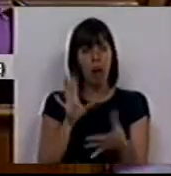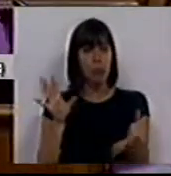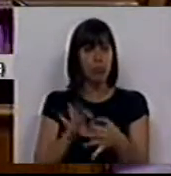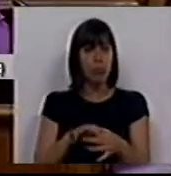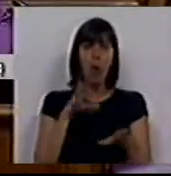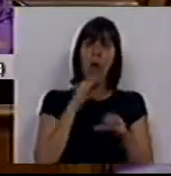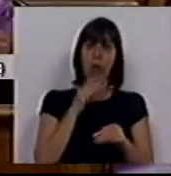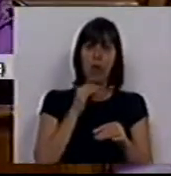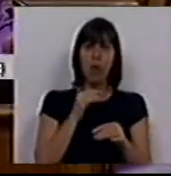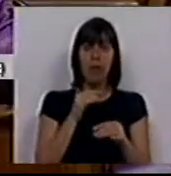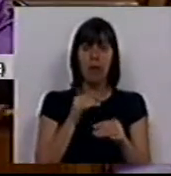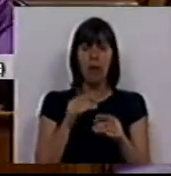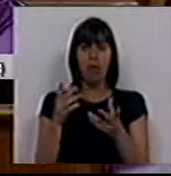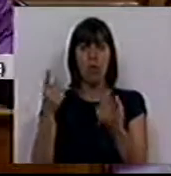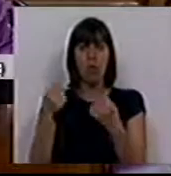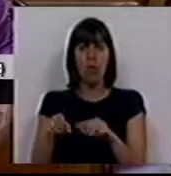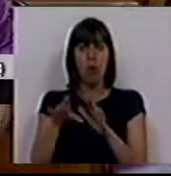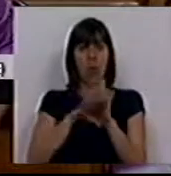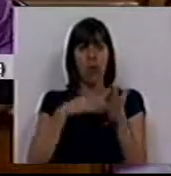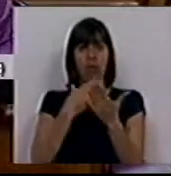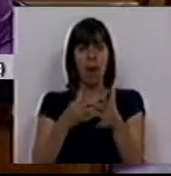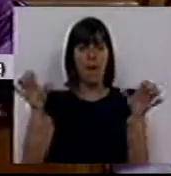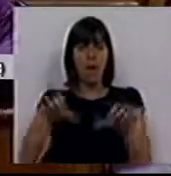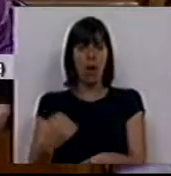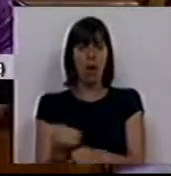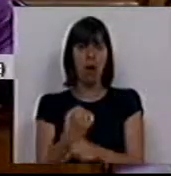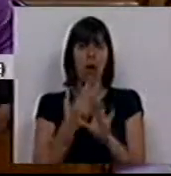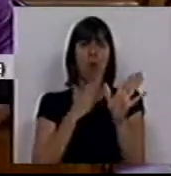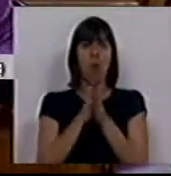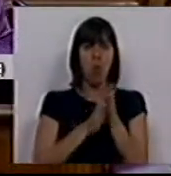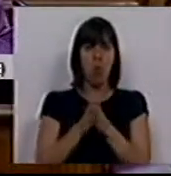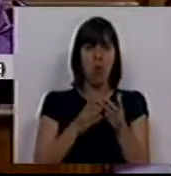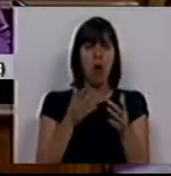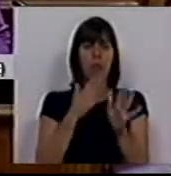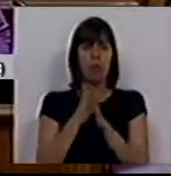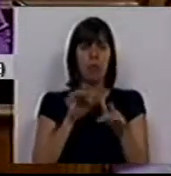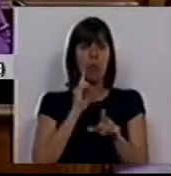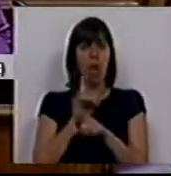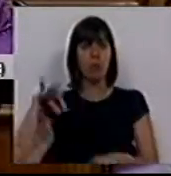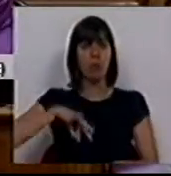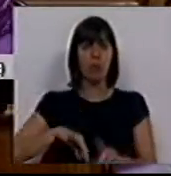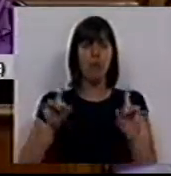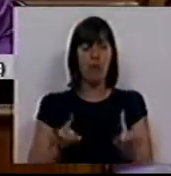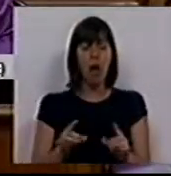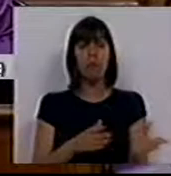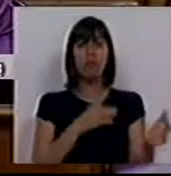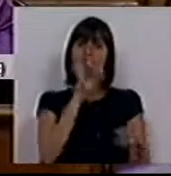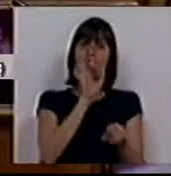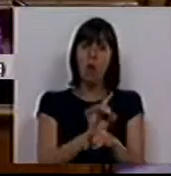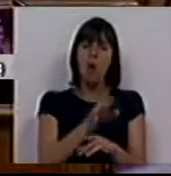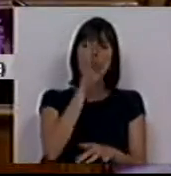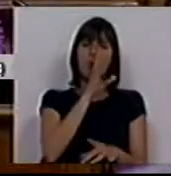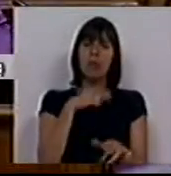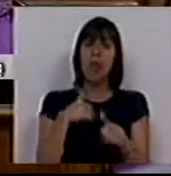a uma conversa da banha da cobra que só precarizou o trabalho e explorou estes profissionais e ao mesmo tempo